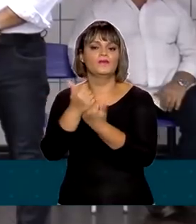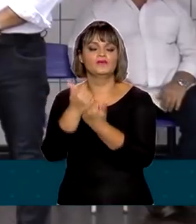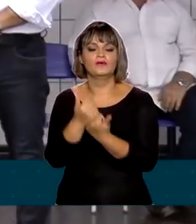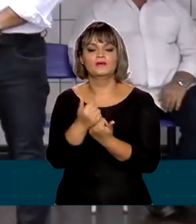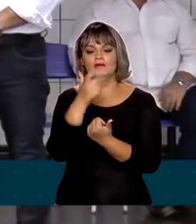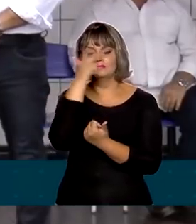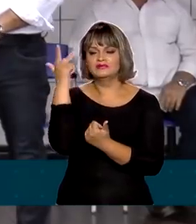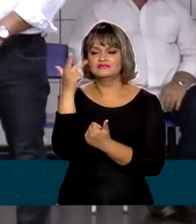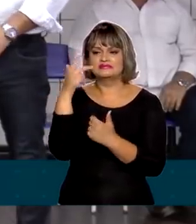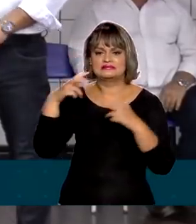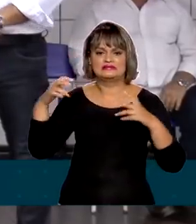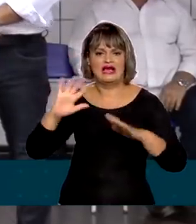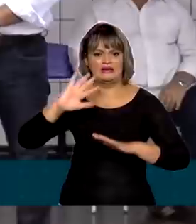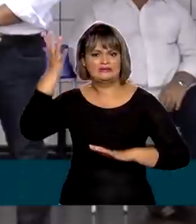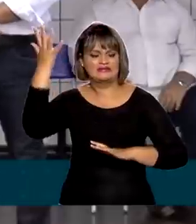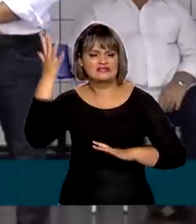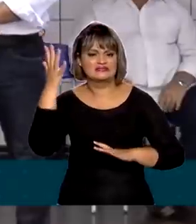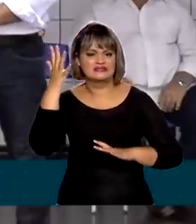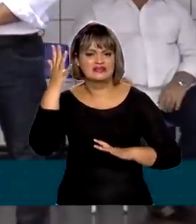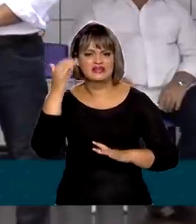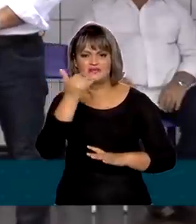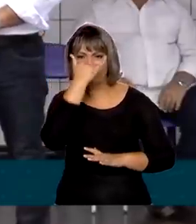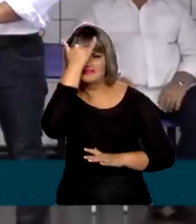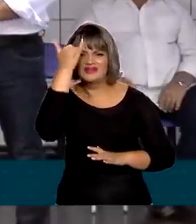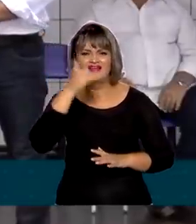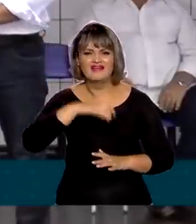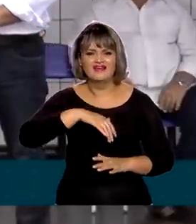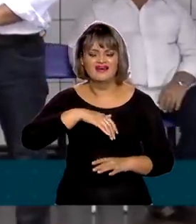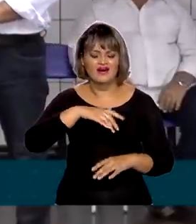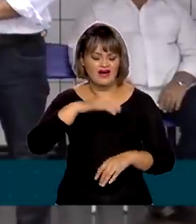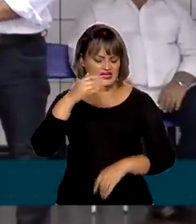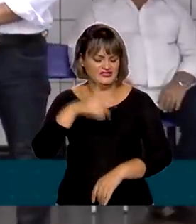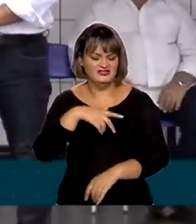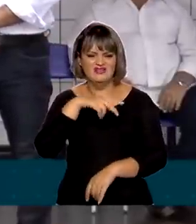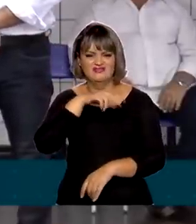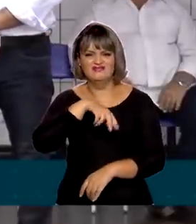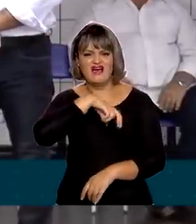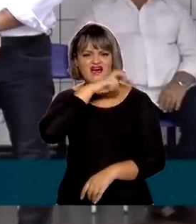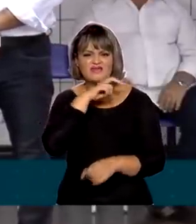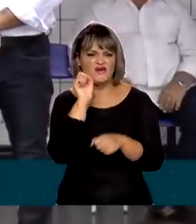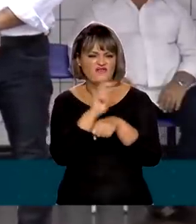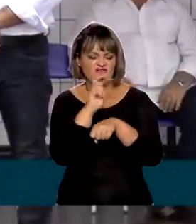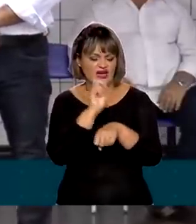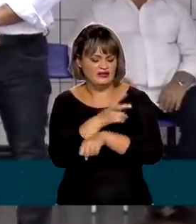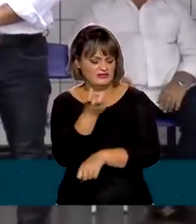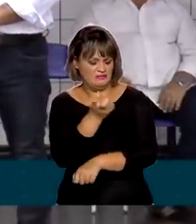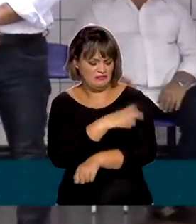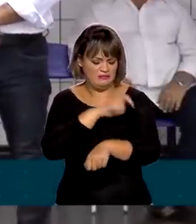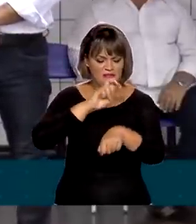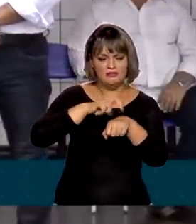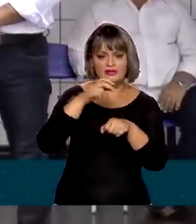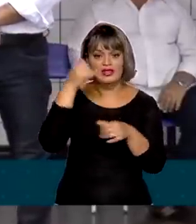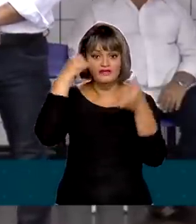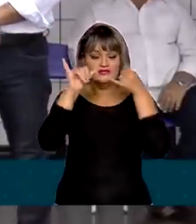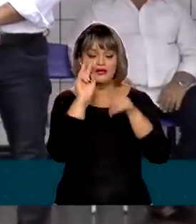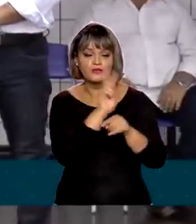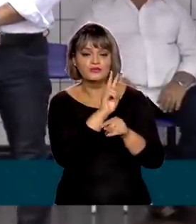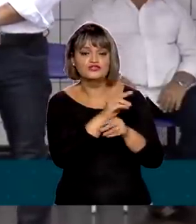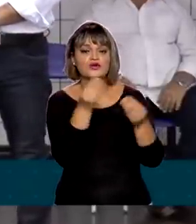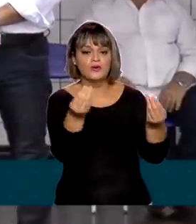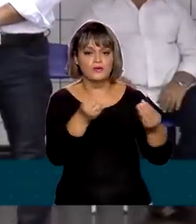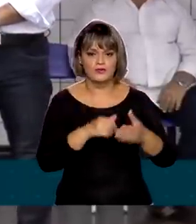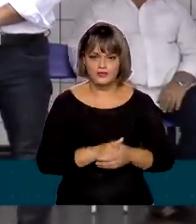para aqueles que se acidentam com animais peçonhentos. Enfim, todas essas necessidades para a saúde,